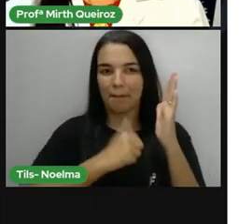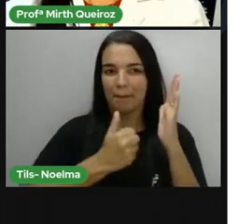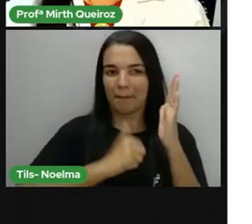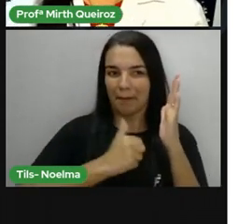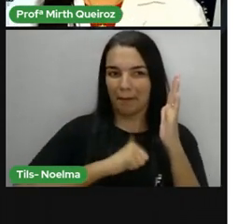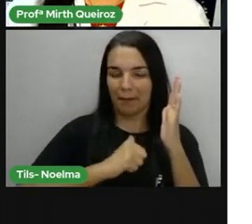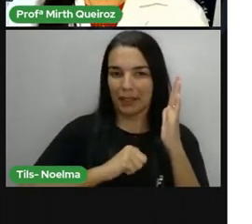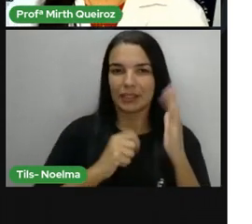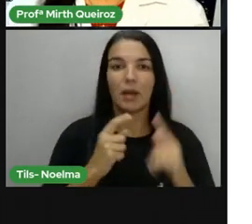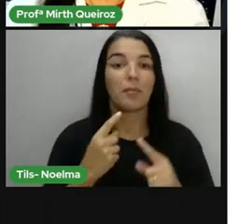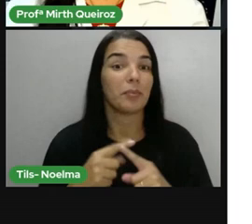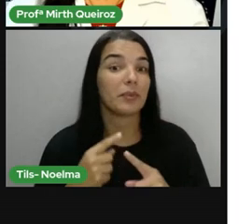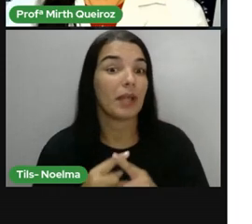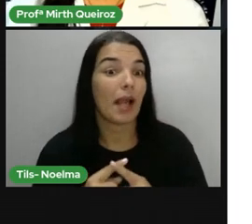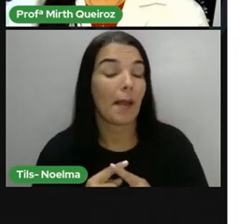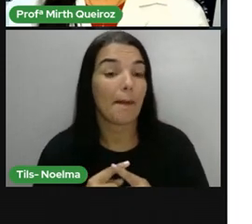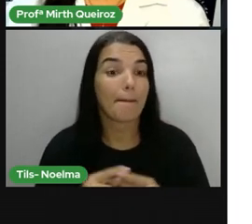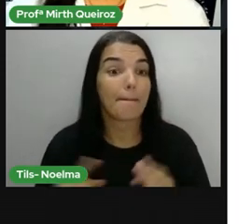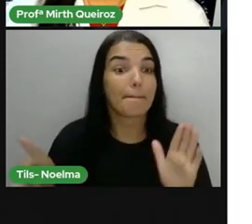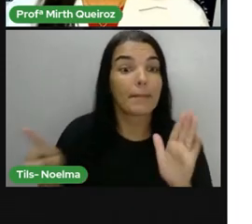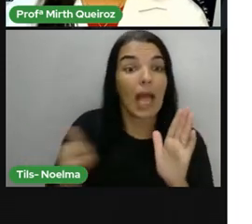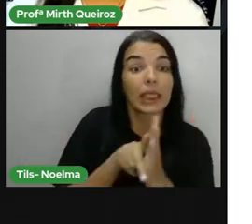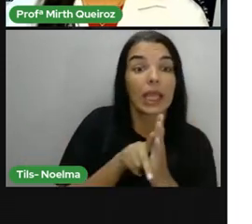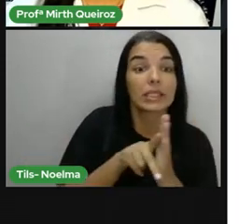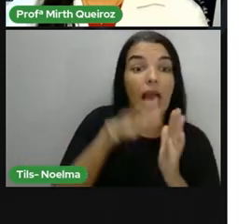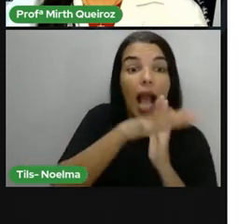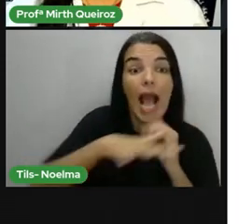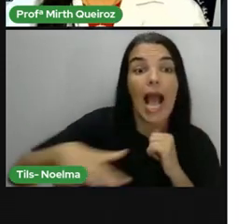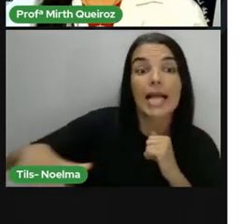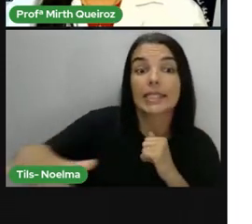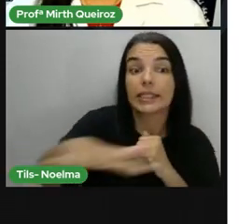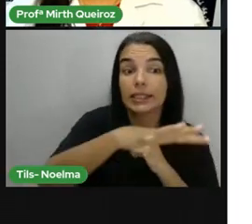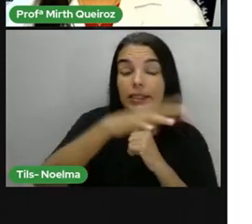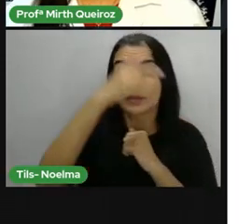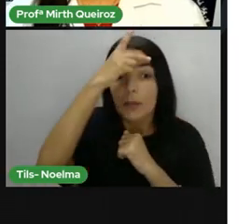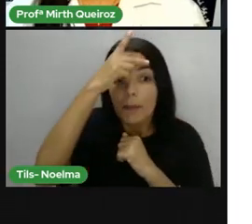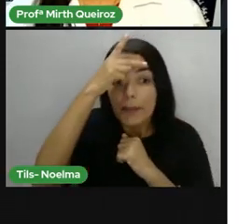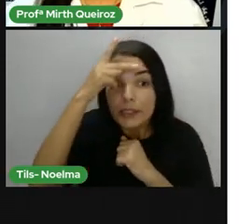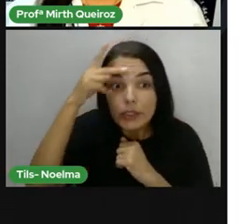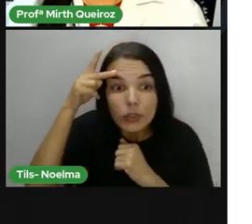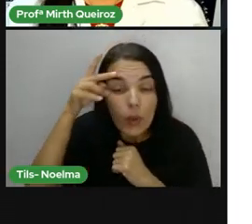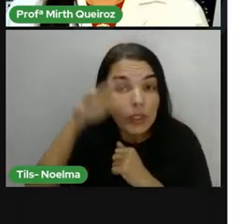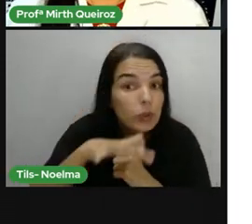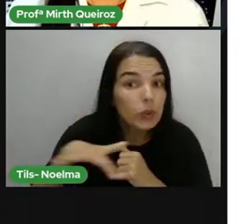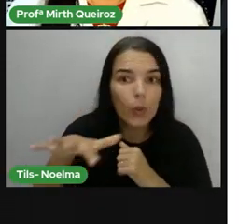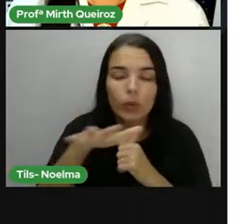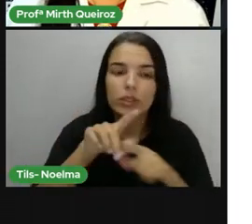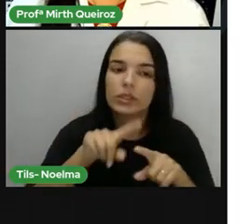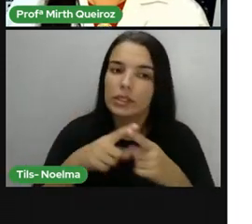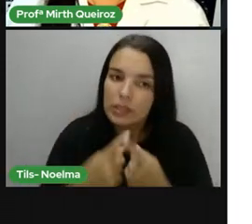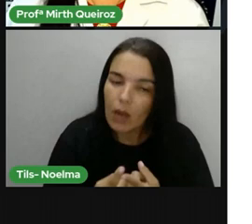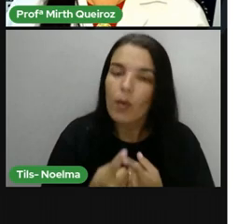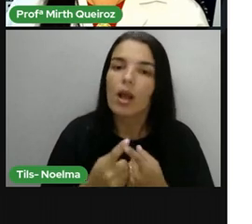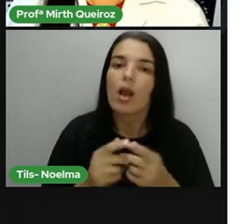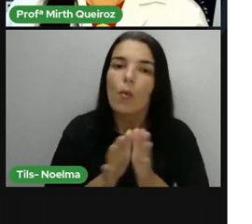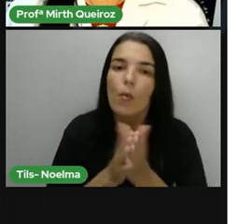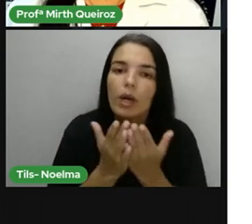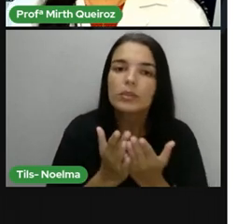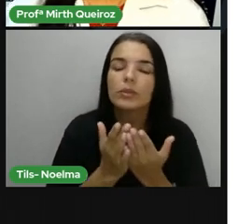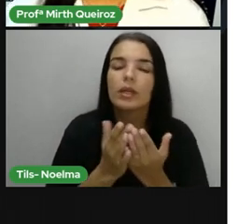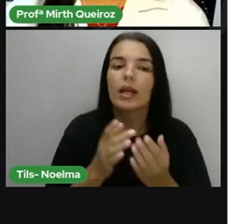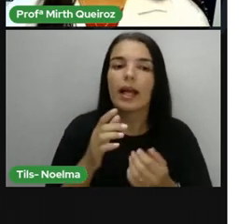ele pertence ao público, a todos, né? Então todos nós devemos cuidar deste